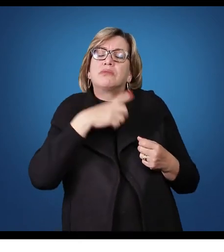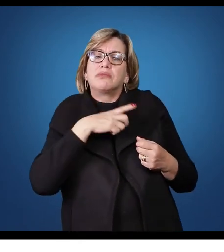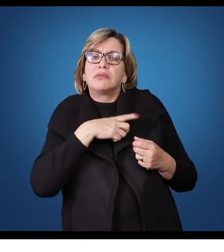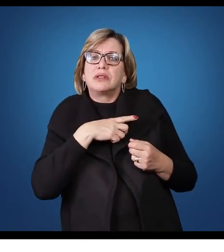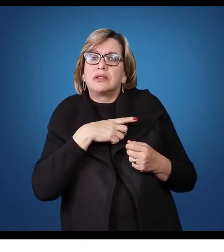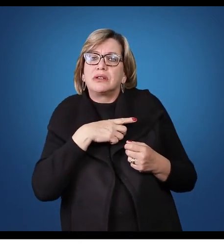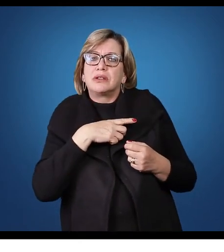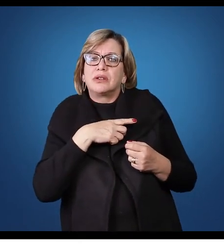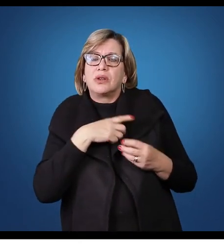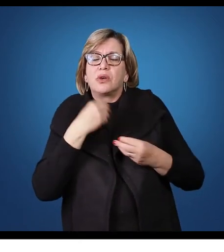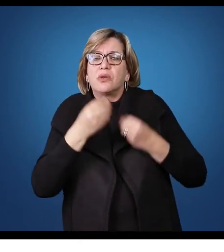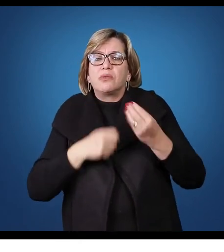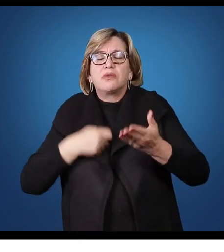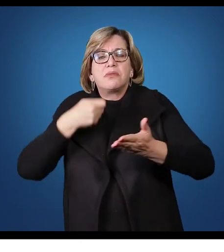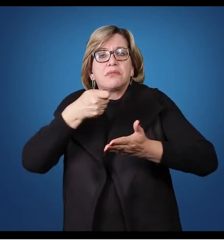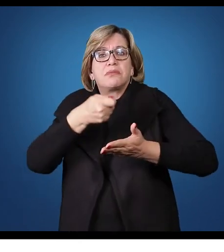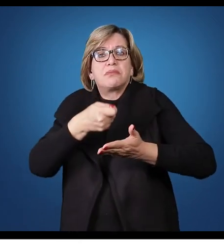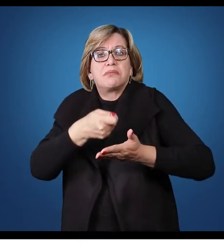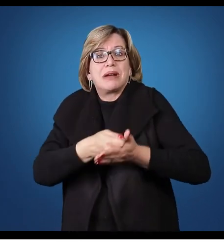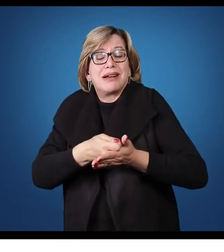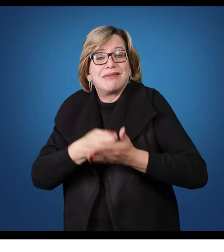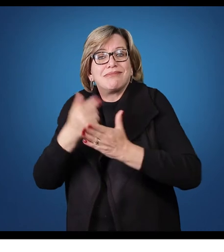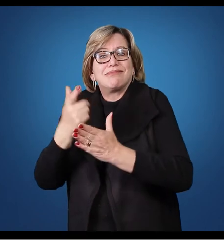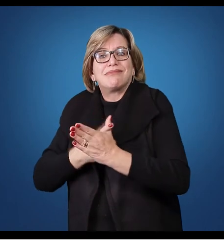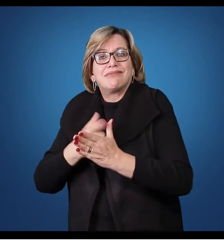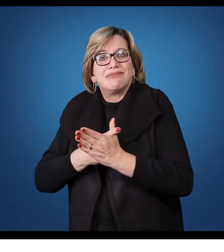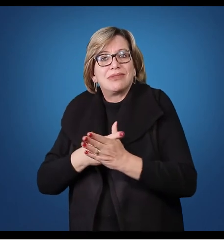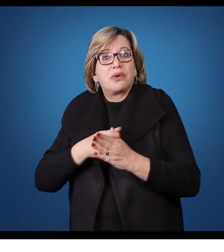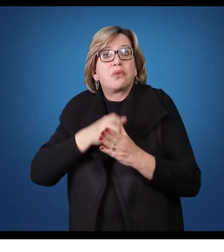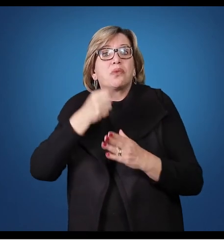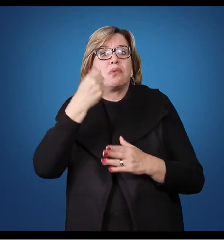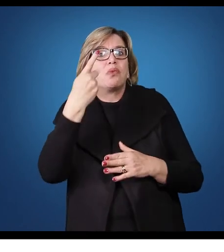Quanto que eu consigo pagar de todas as minhas obrigações?